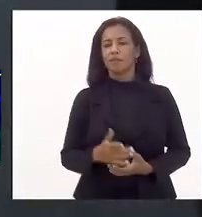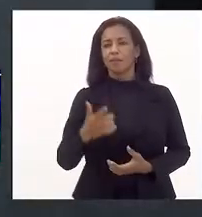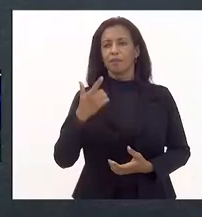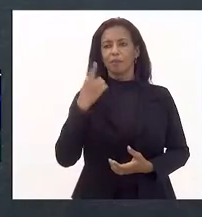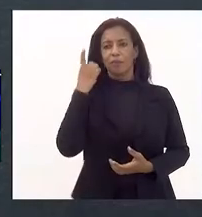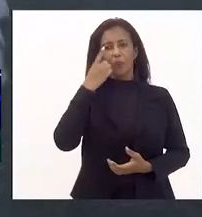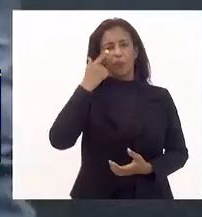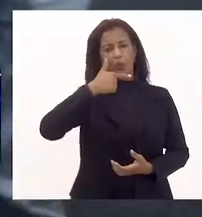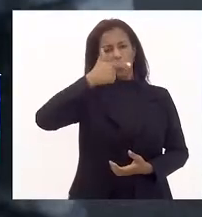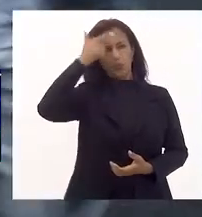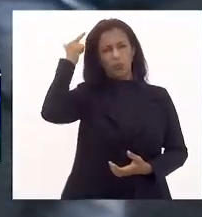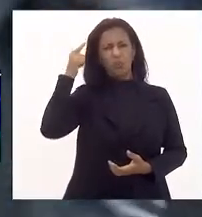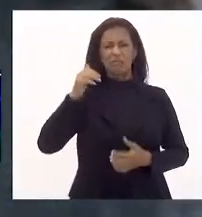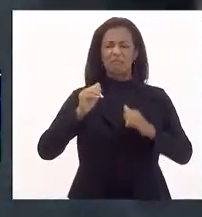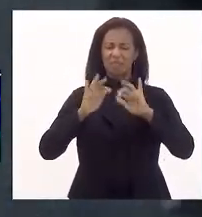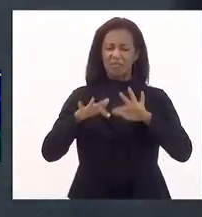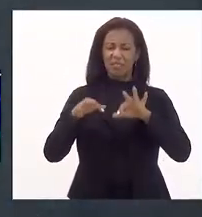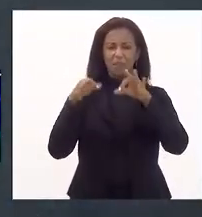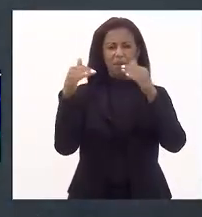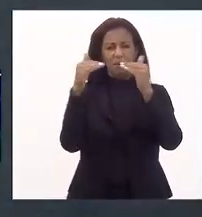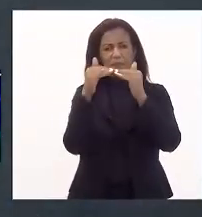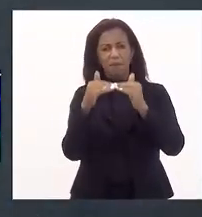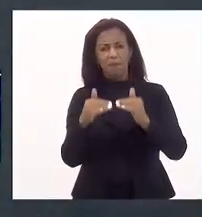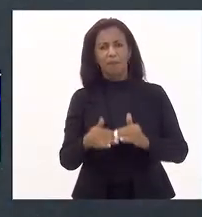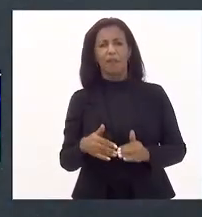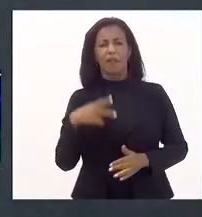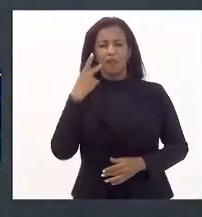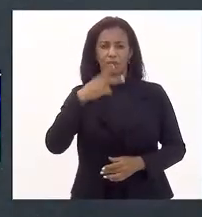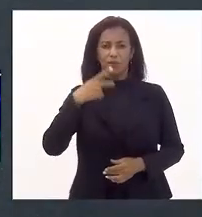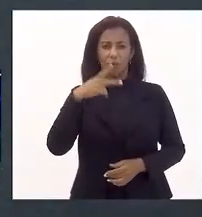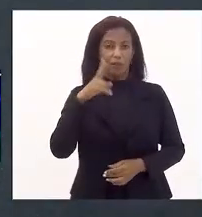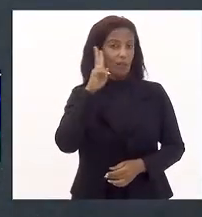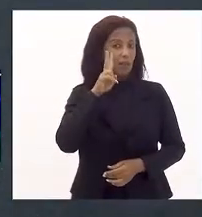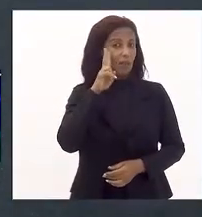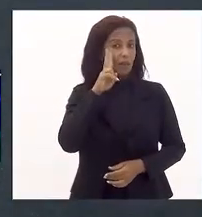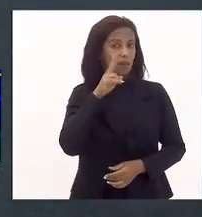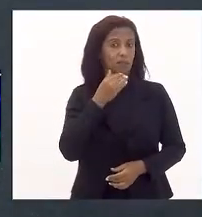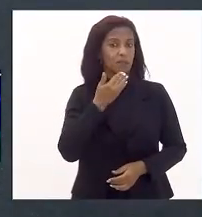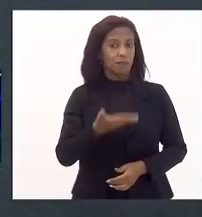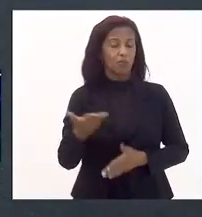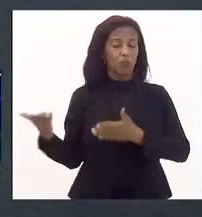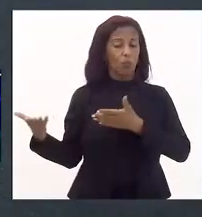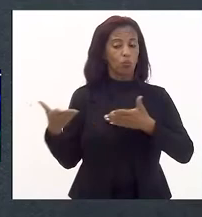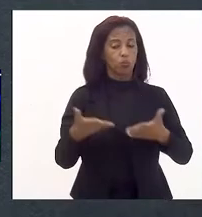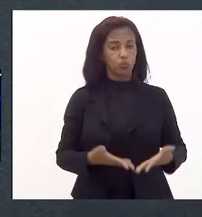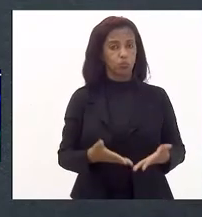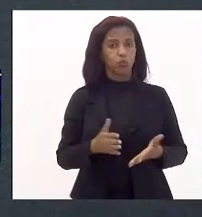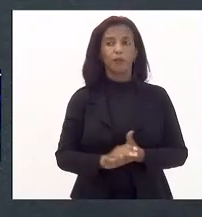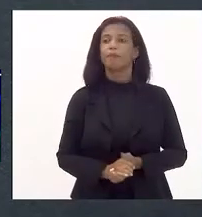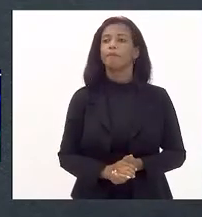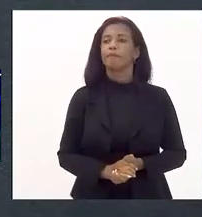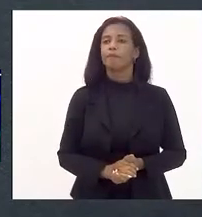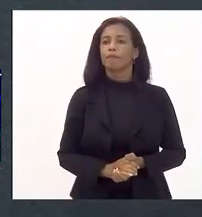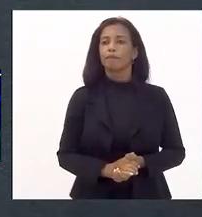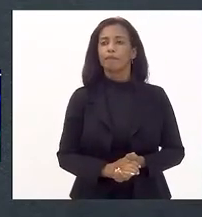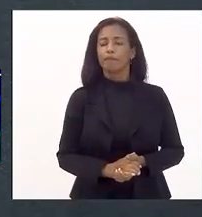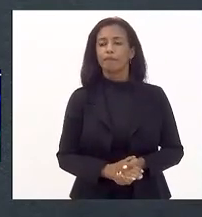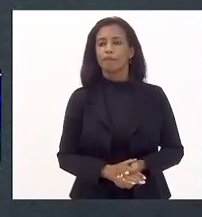Paulo, sempre muito coerente na sua fala, e lembrar que essa demanda chegou, na verdade, chegou a essa